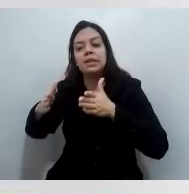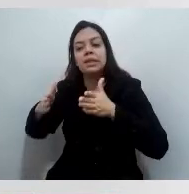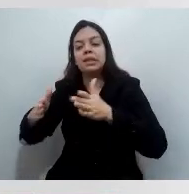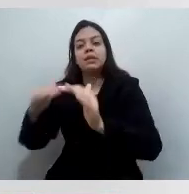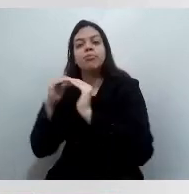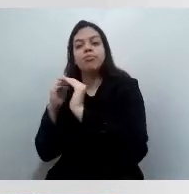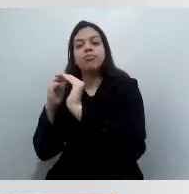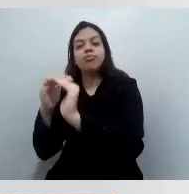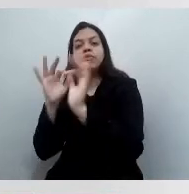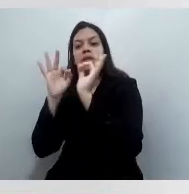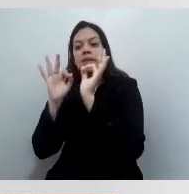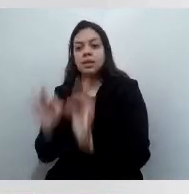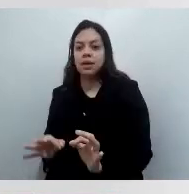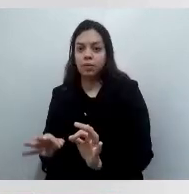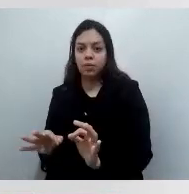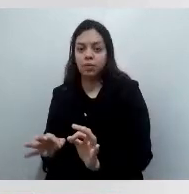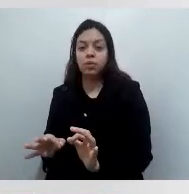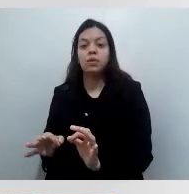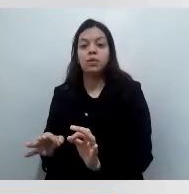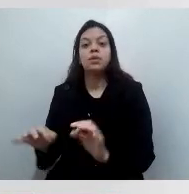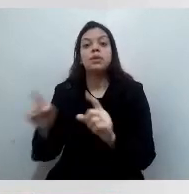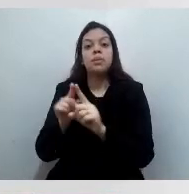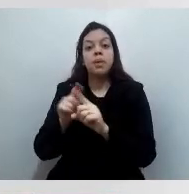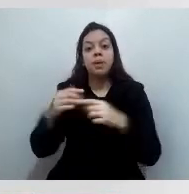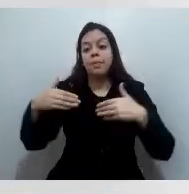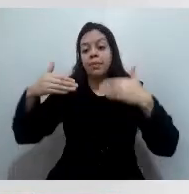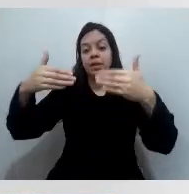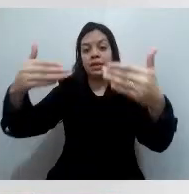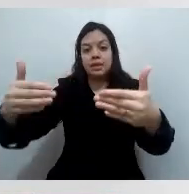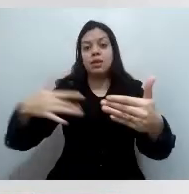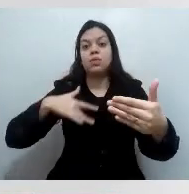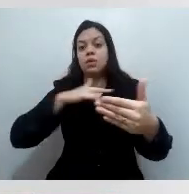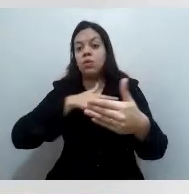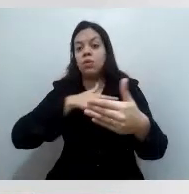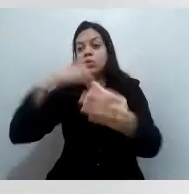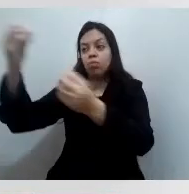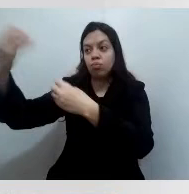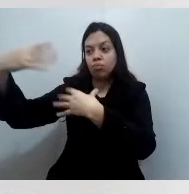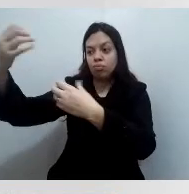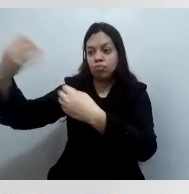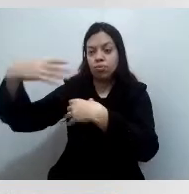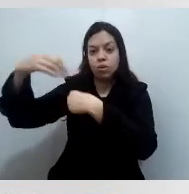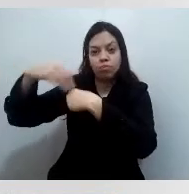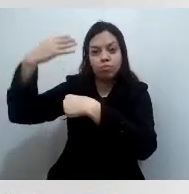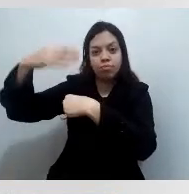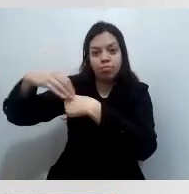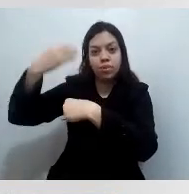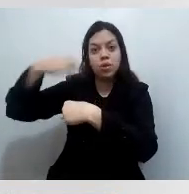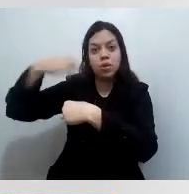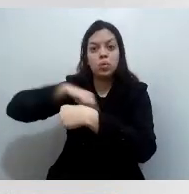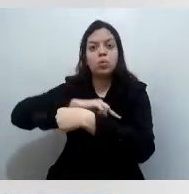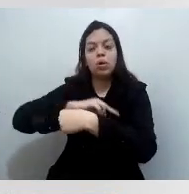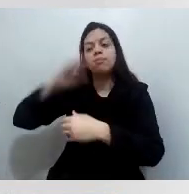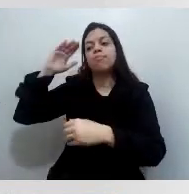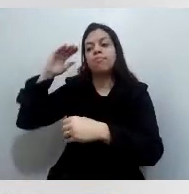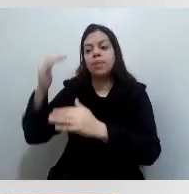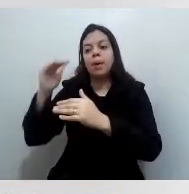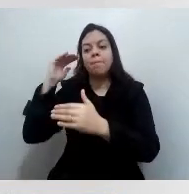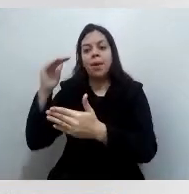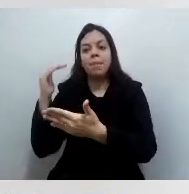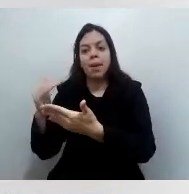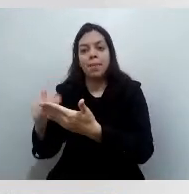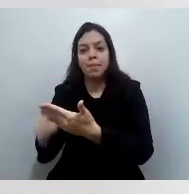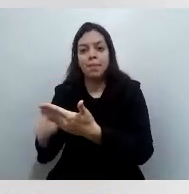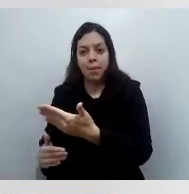do Ministério da Saúde e o que está dito em cada informe técnico, para cada remessa,